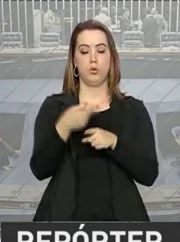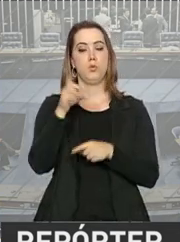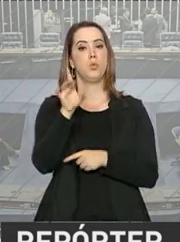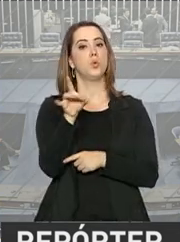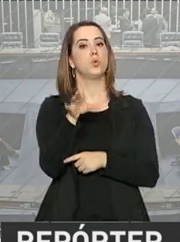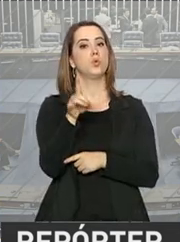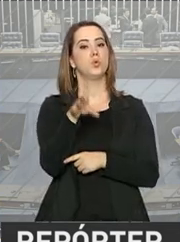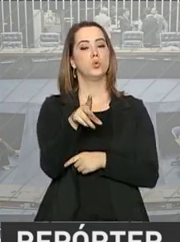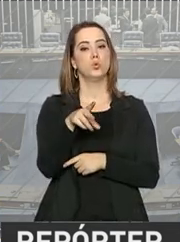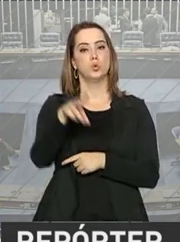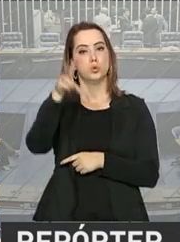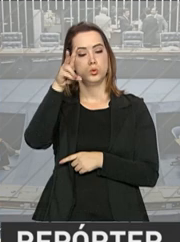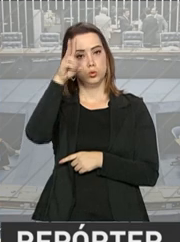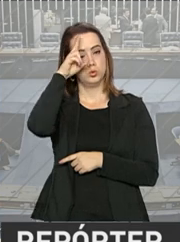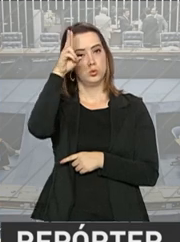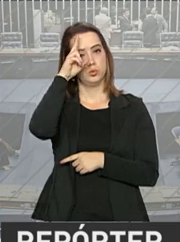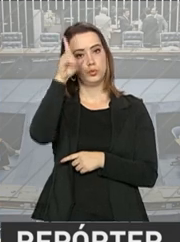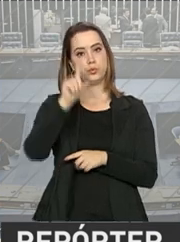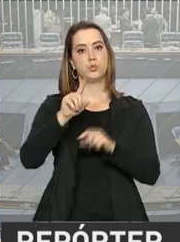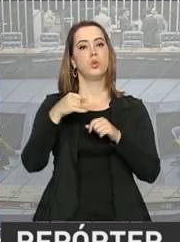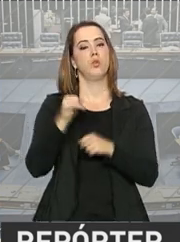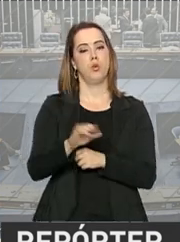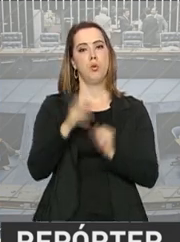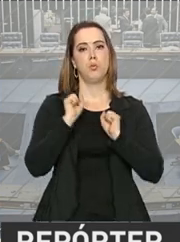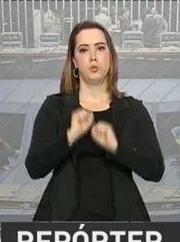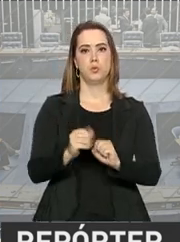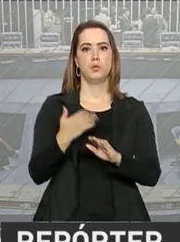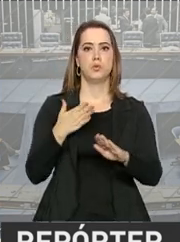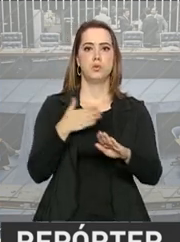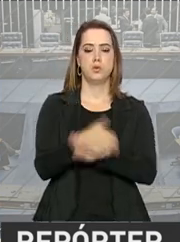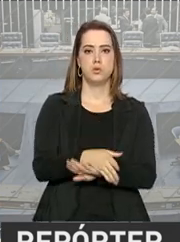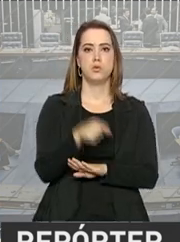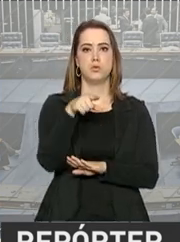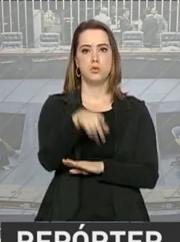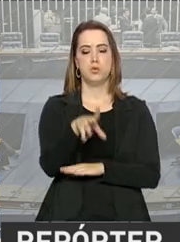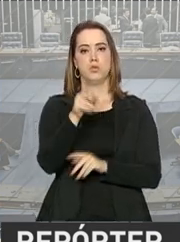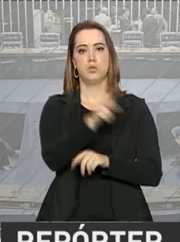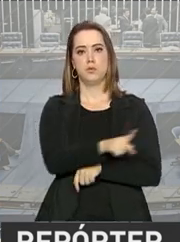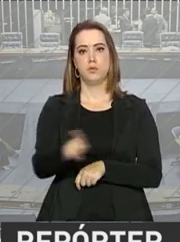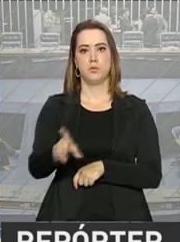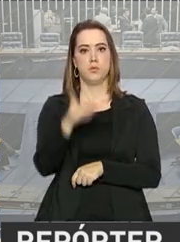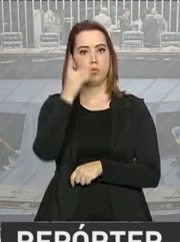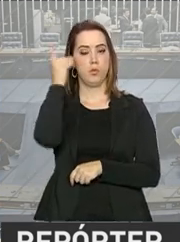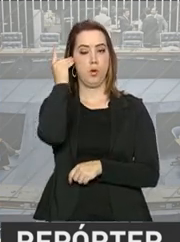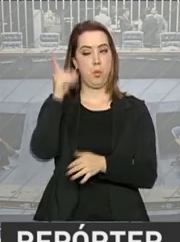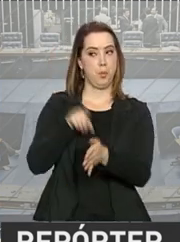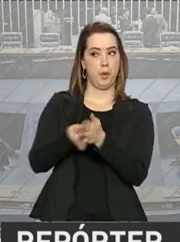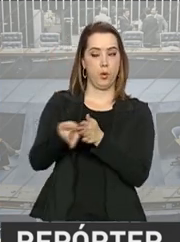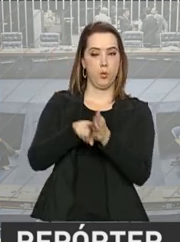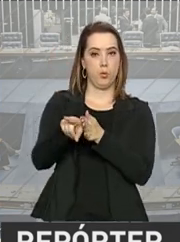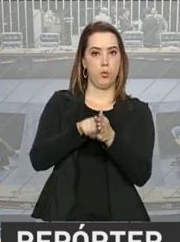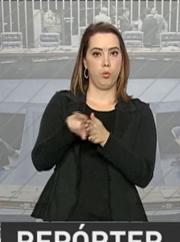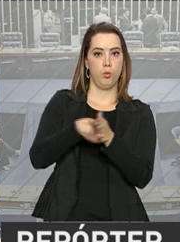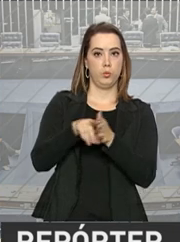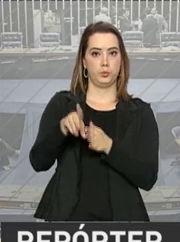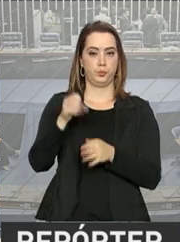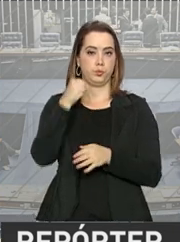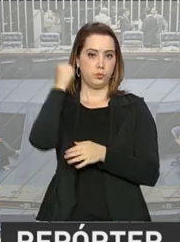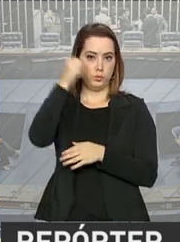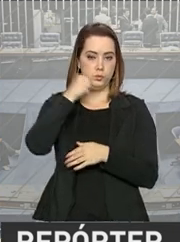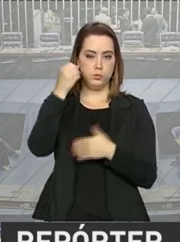29, na segunda-feira, com a possível presença de Dilma Rousseff para responder às perguntas de parlamentares.